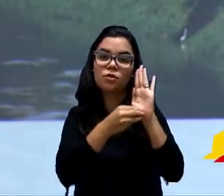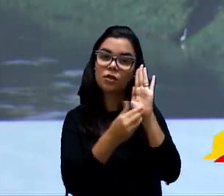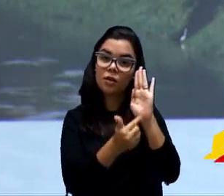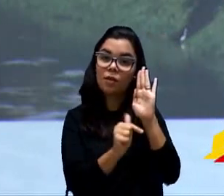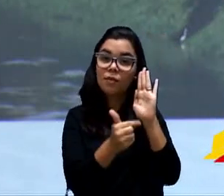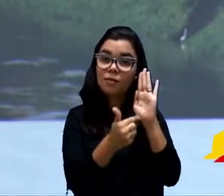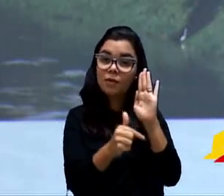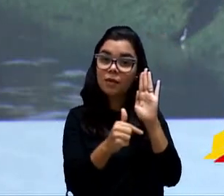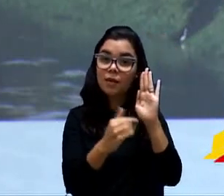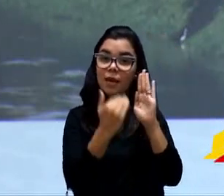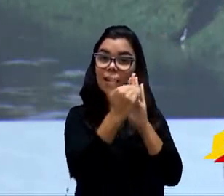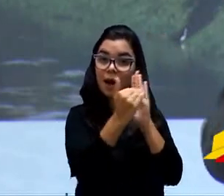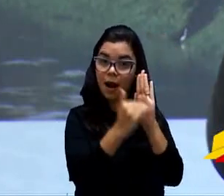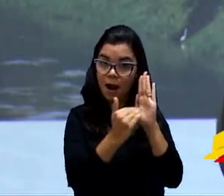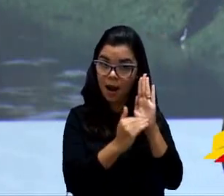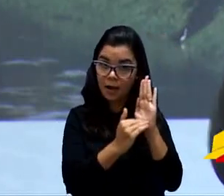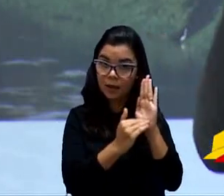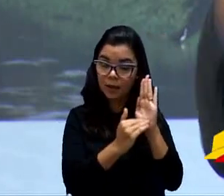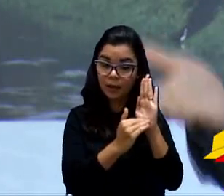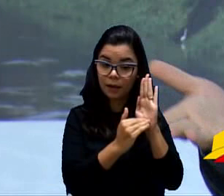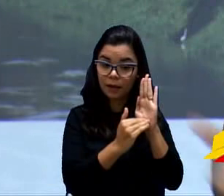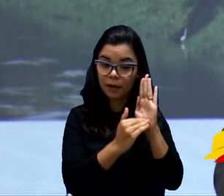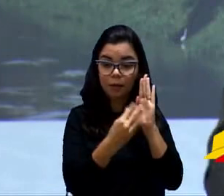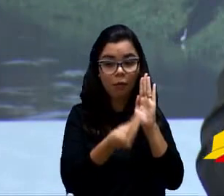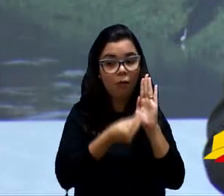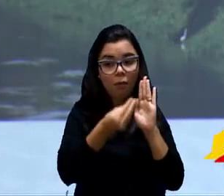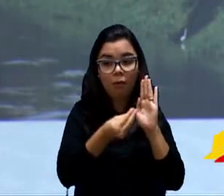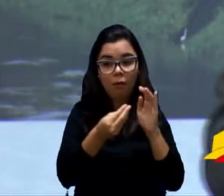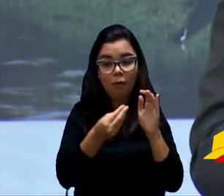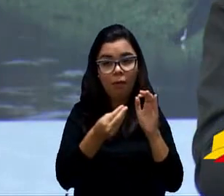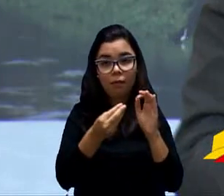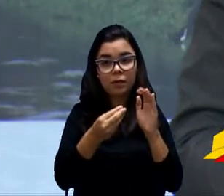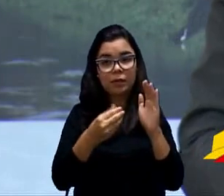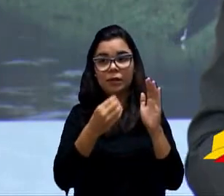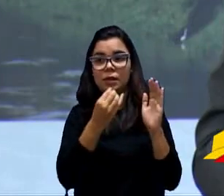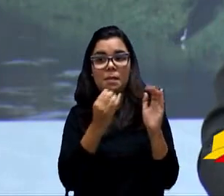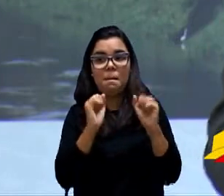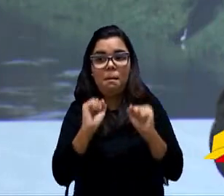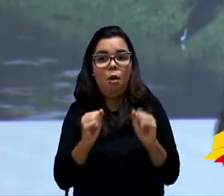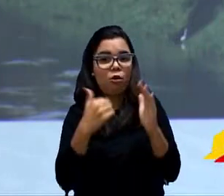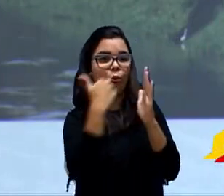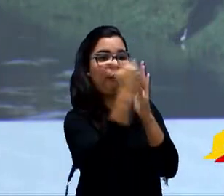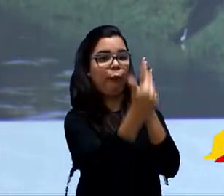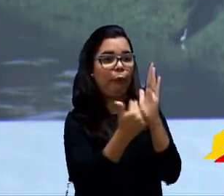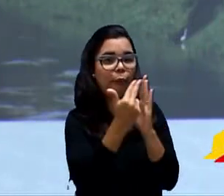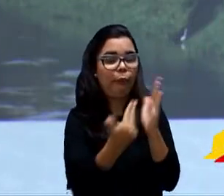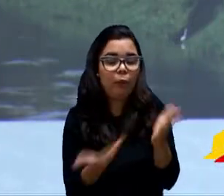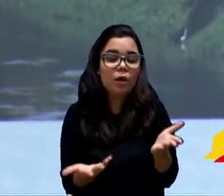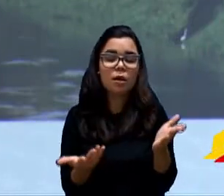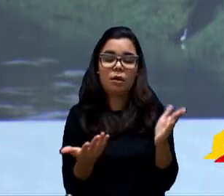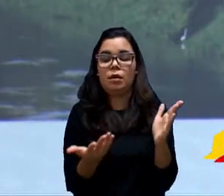nos termos do PL não serve para nada. Você pode colocar desenhos aqui. Você pode colocar